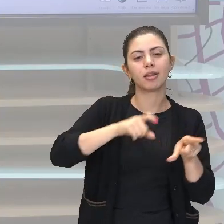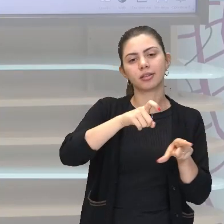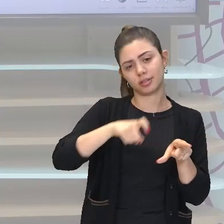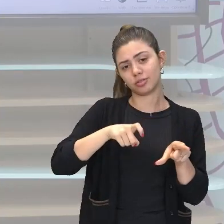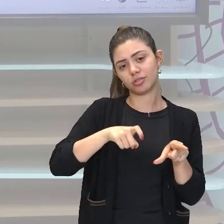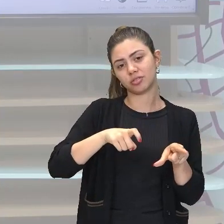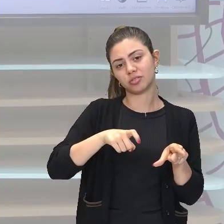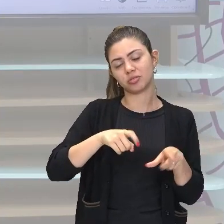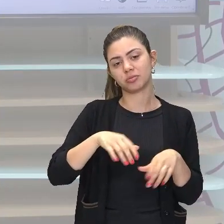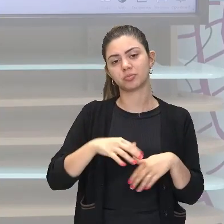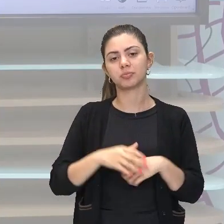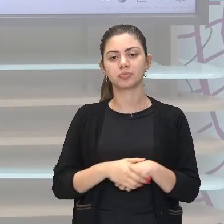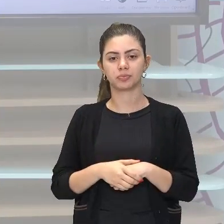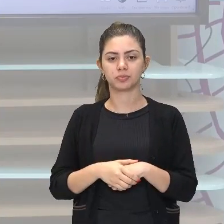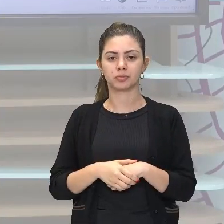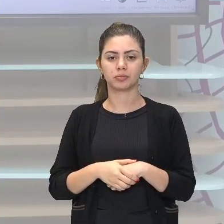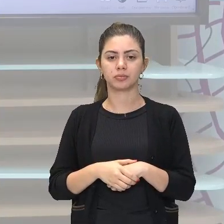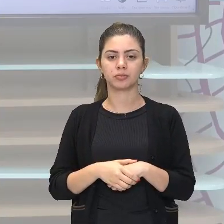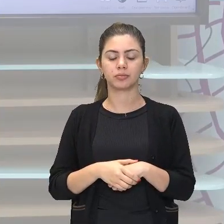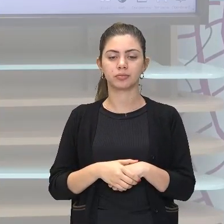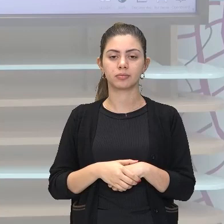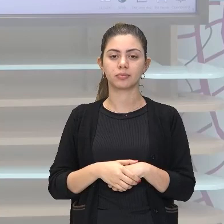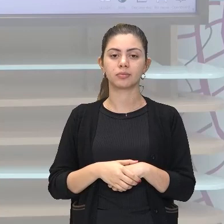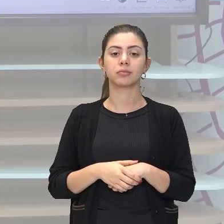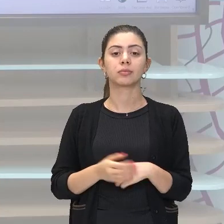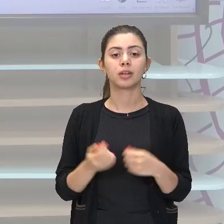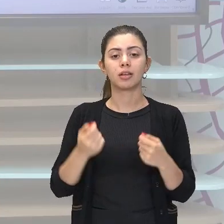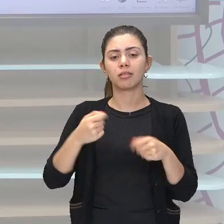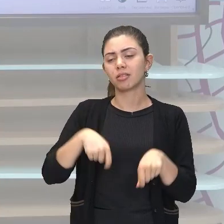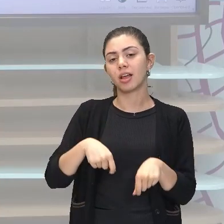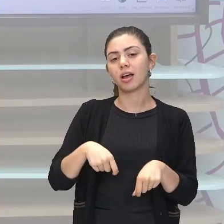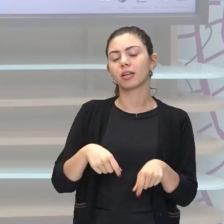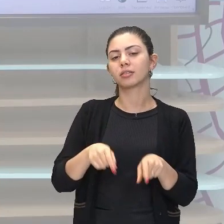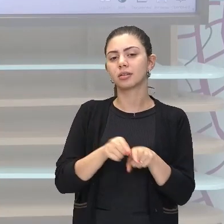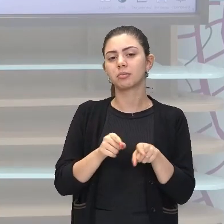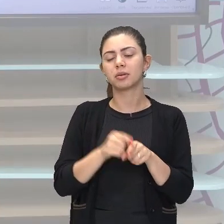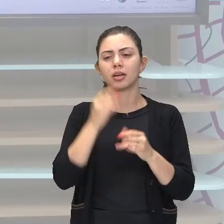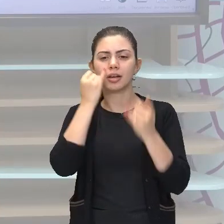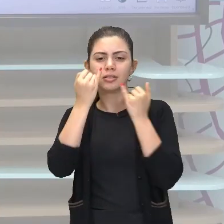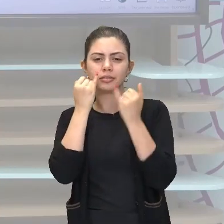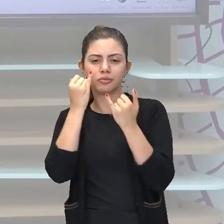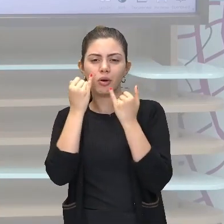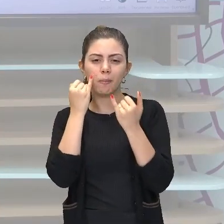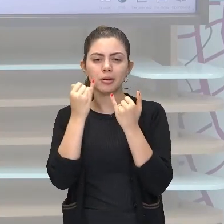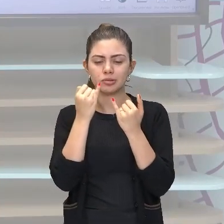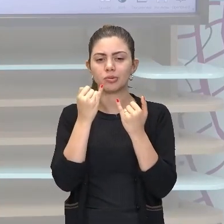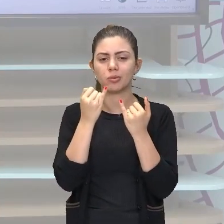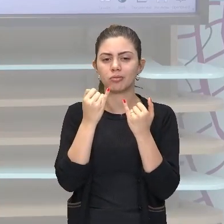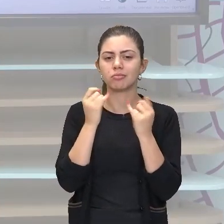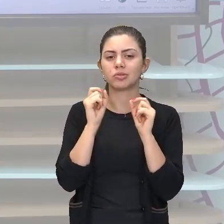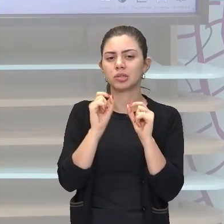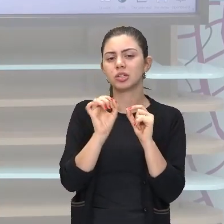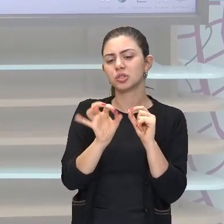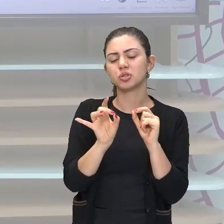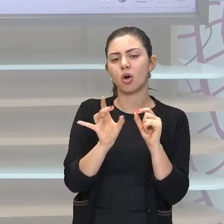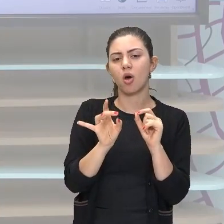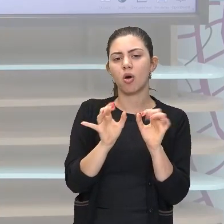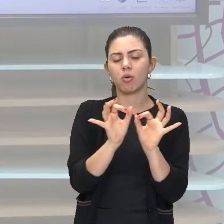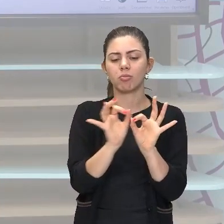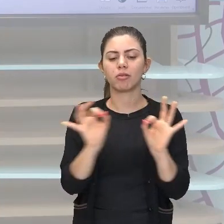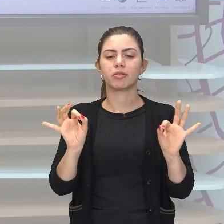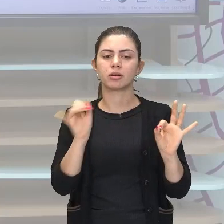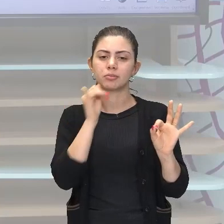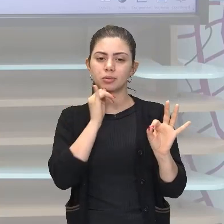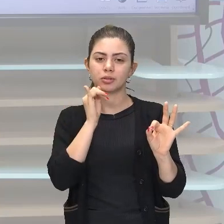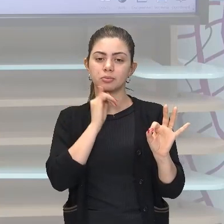Mas eu posso acoplar todas as informações das operações em uma só frase. Como, por exemplo, nós temos